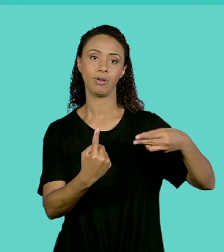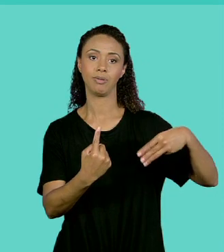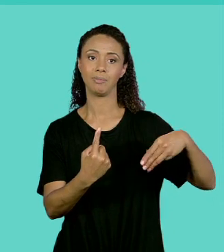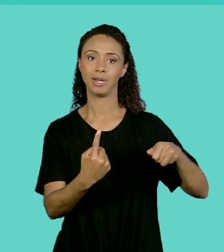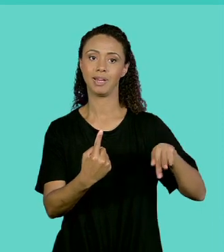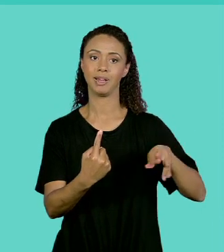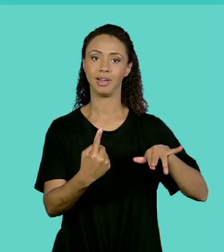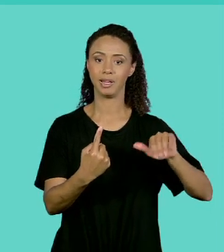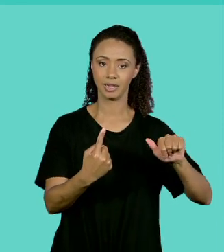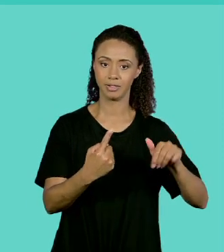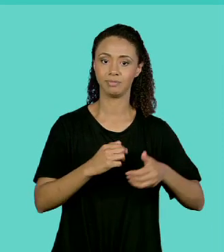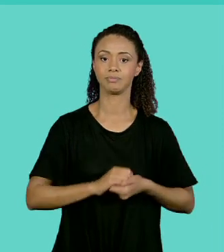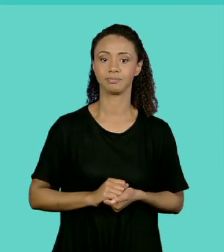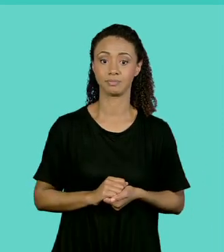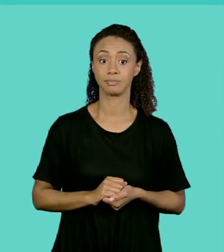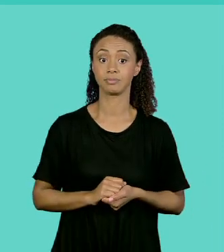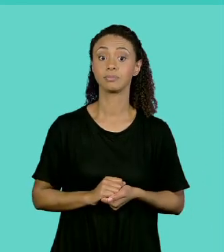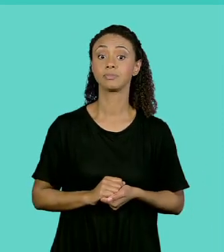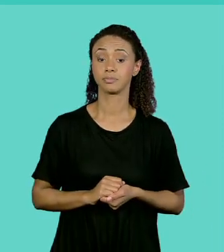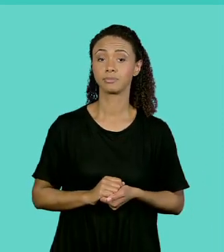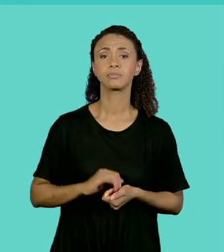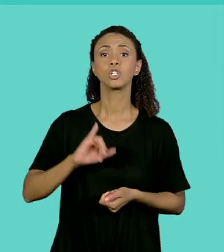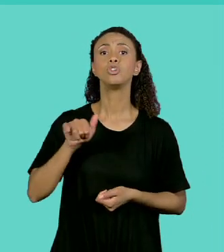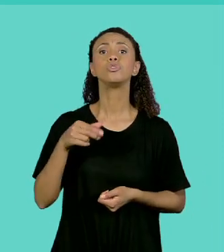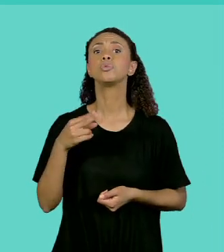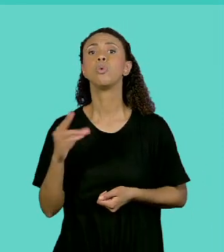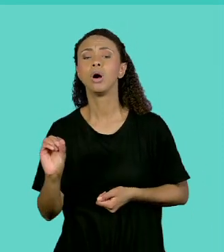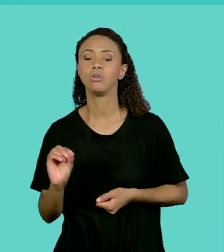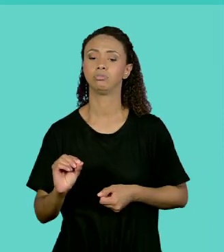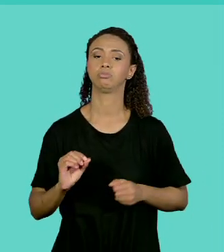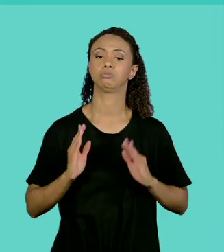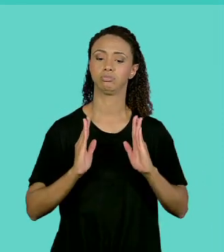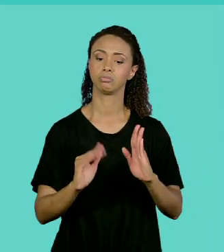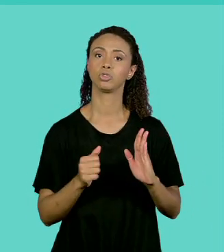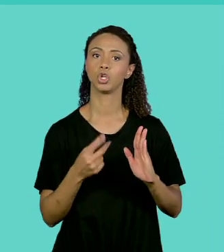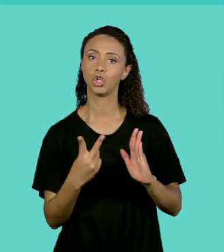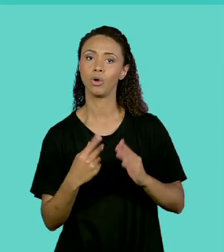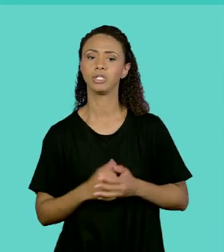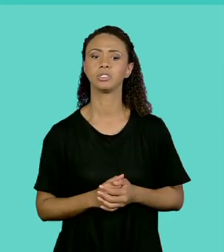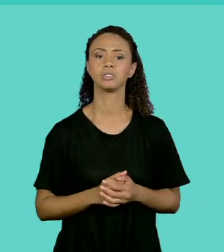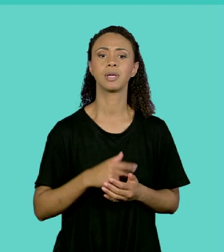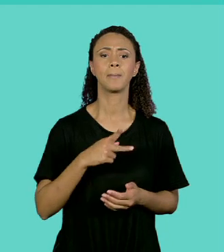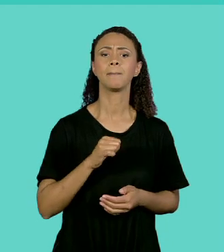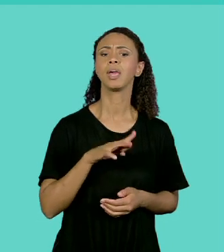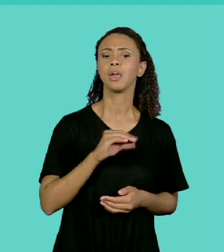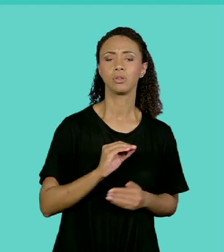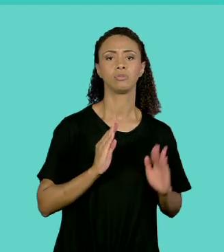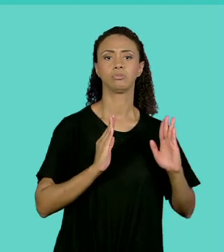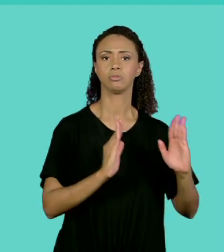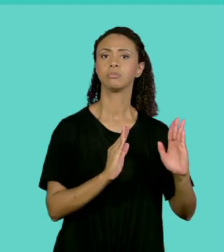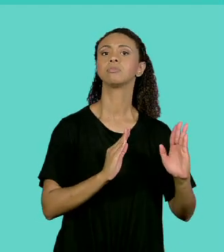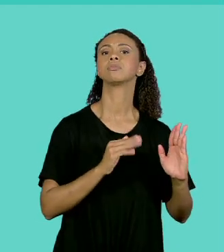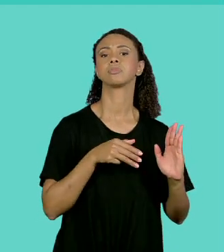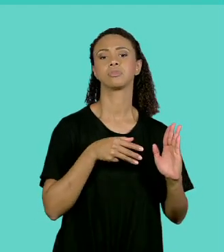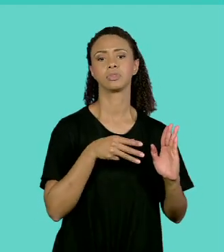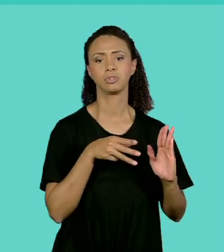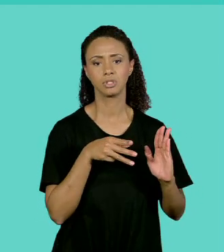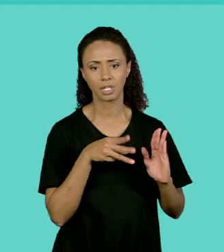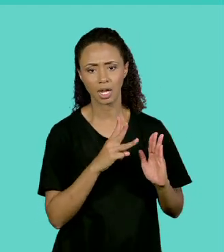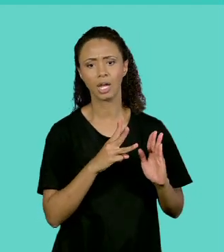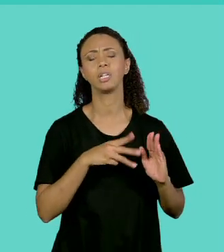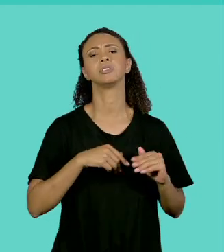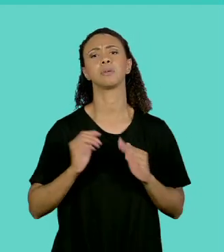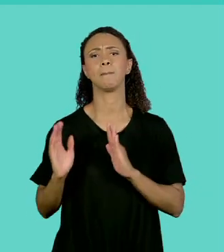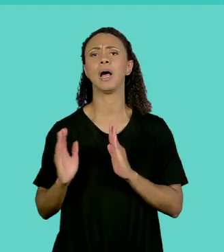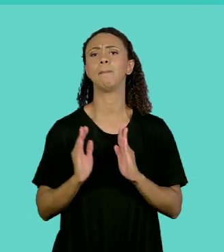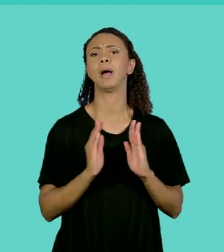João vai ficar no vagão 2, Pedro no 3, Caio no 4 e Ana no 5.